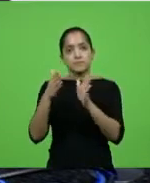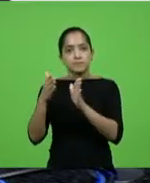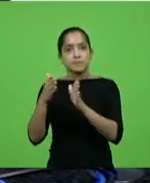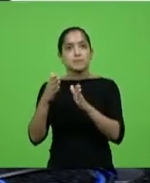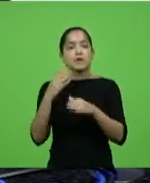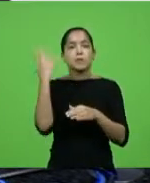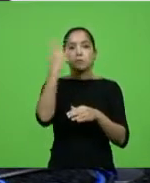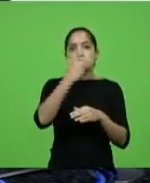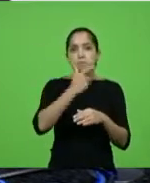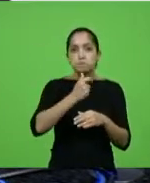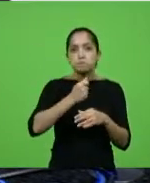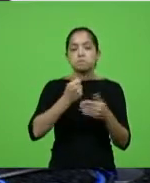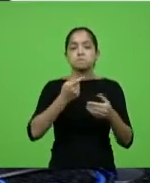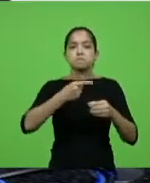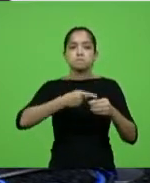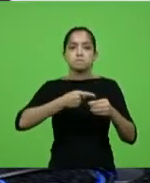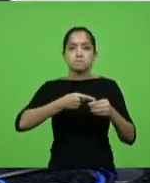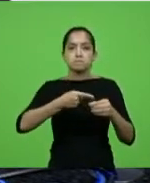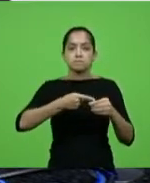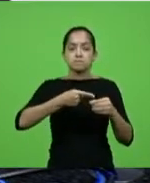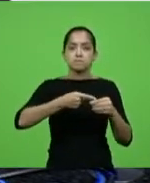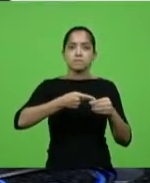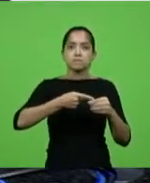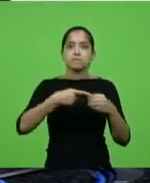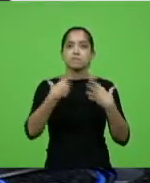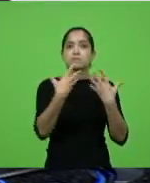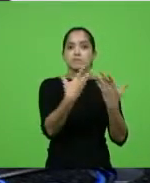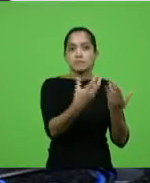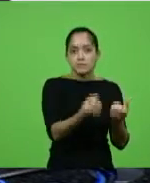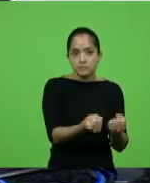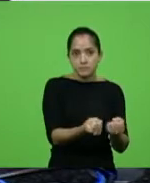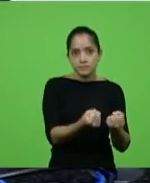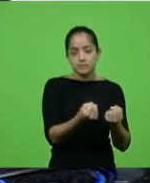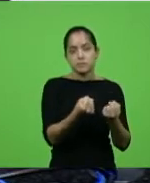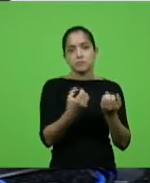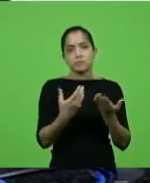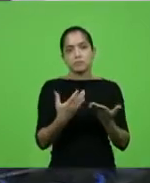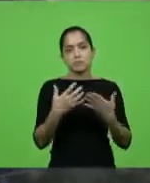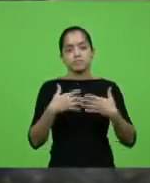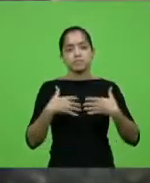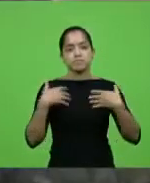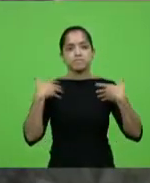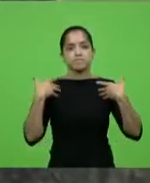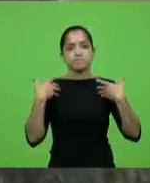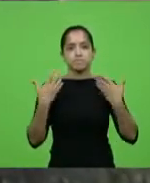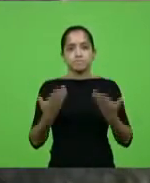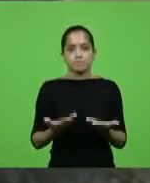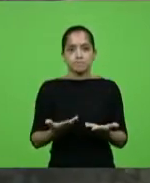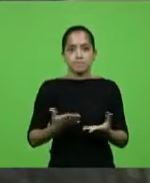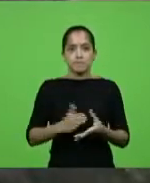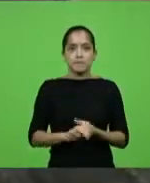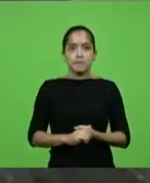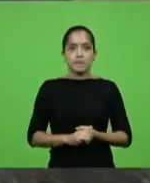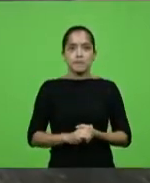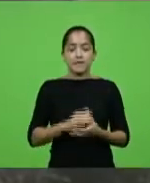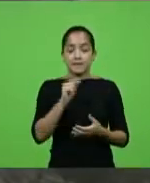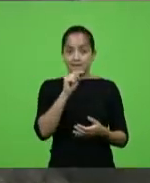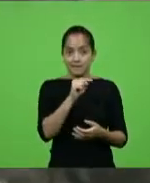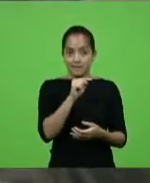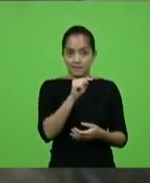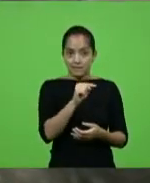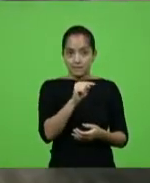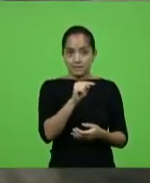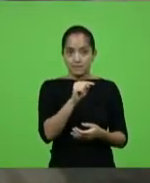linda, uma cidade acolhedora, que nos orgulha muito. Lá, deputado Silvio,